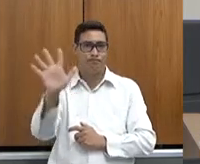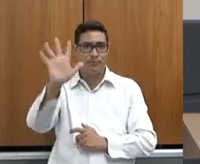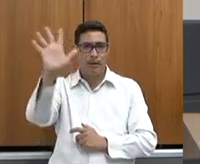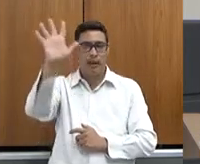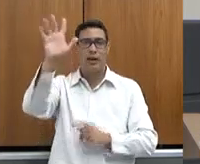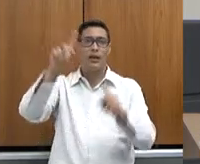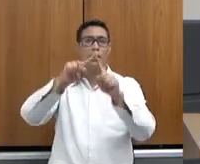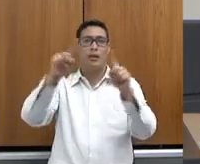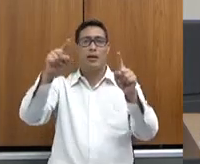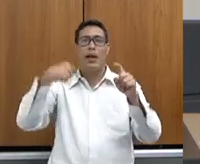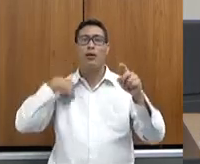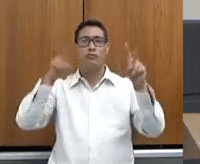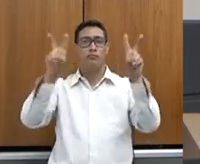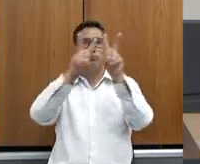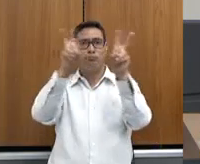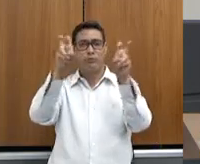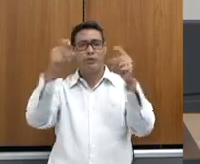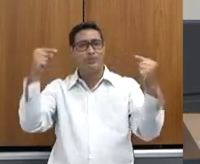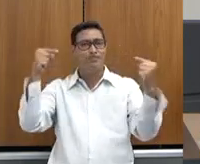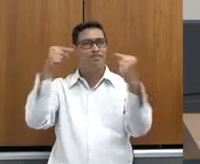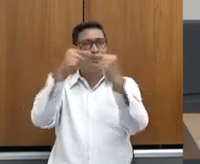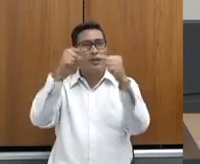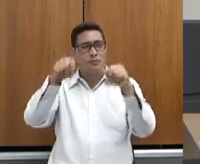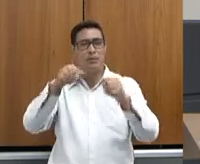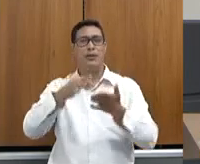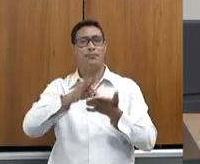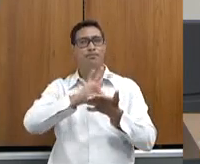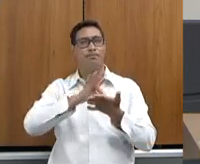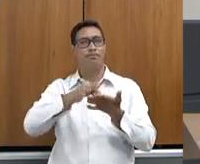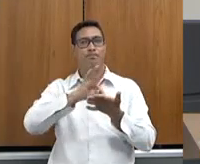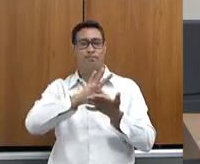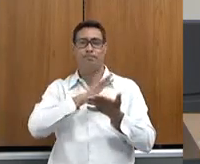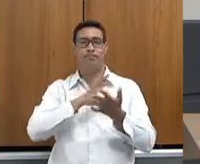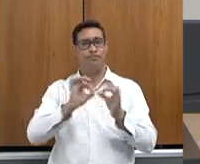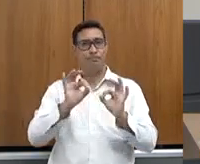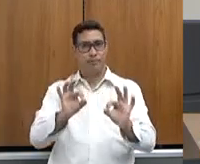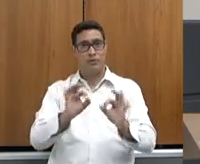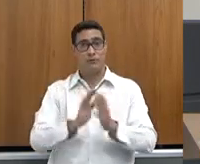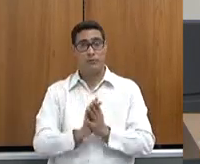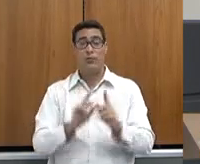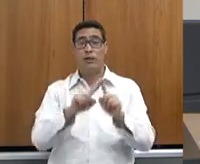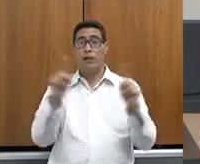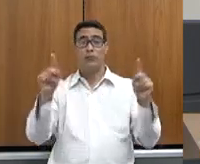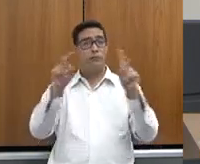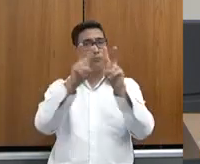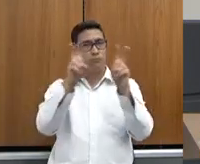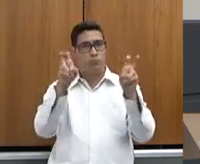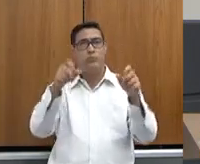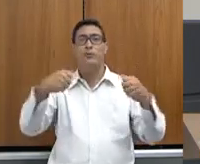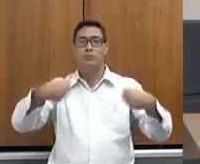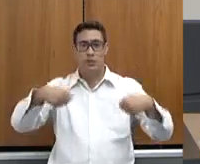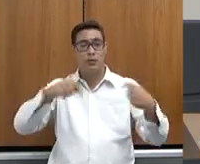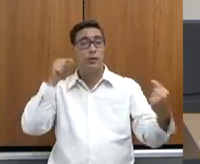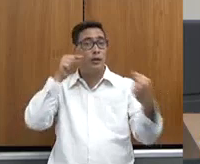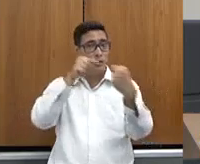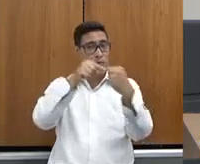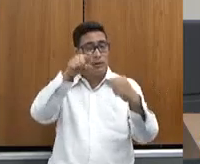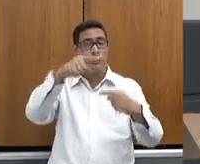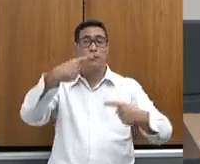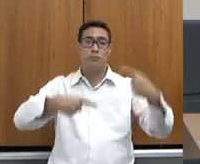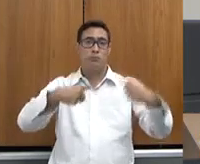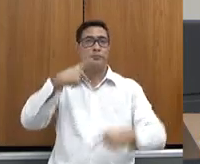extremamente técnico. Ela é um assunto que deve ser abordado, sim, em matéria de políticas públicas, sim,